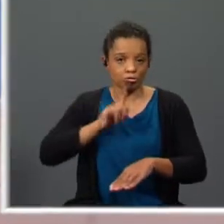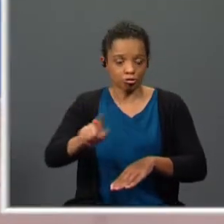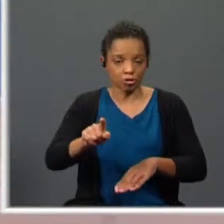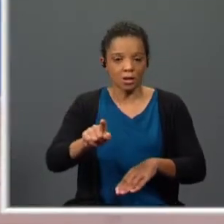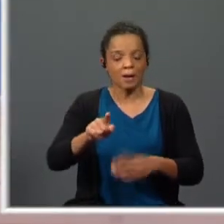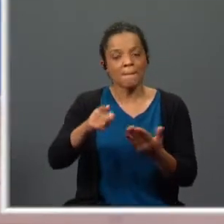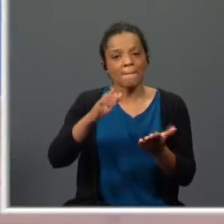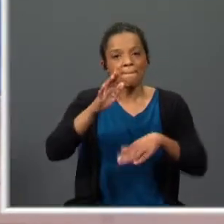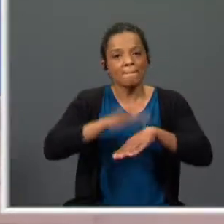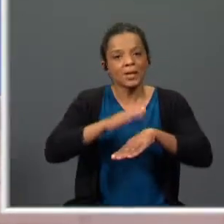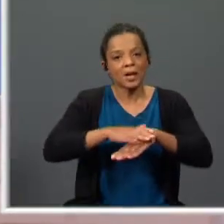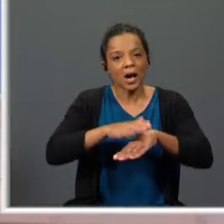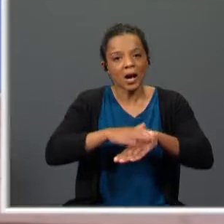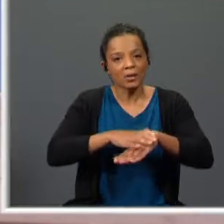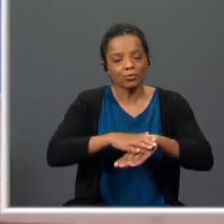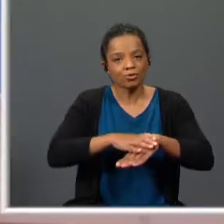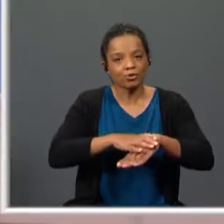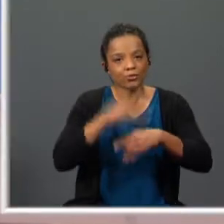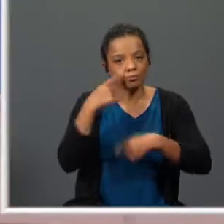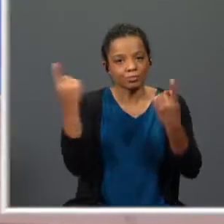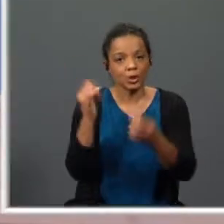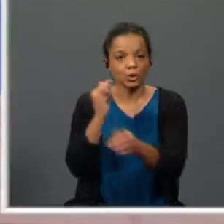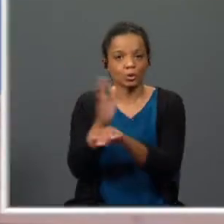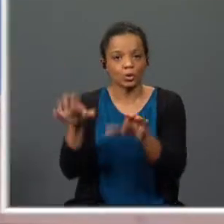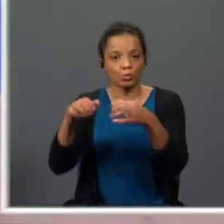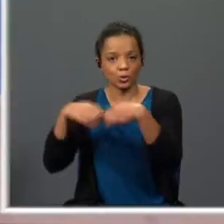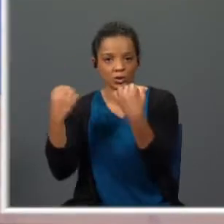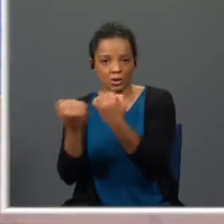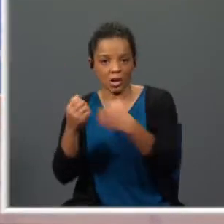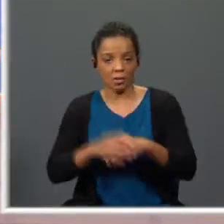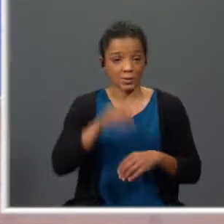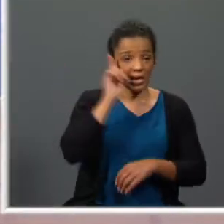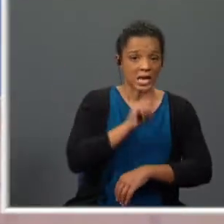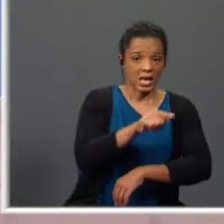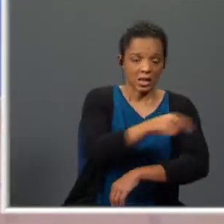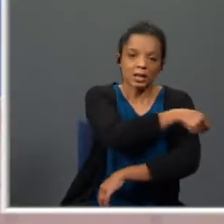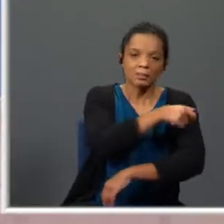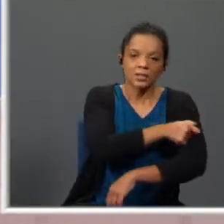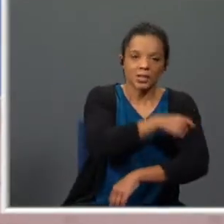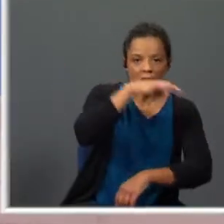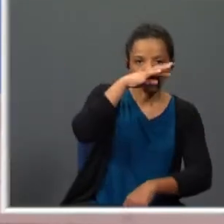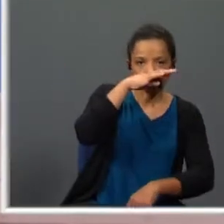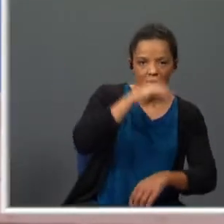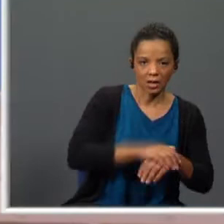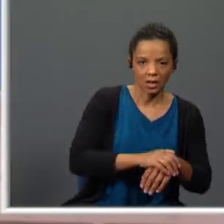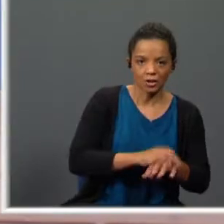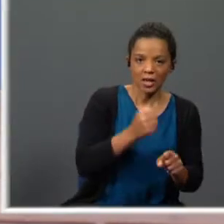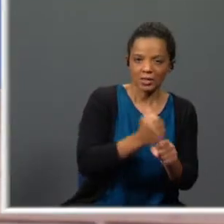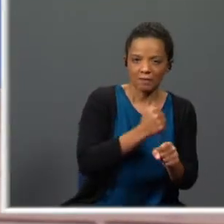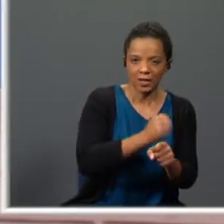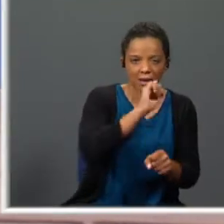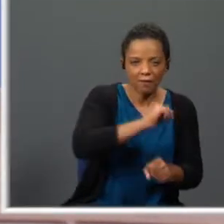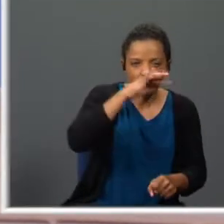expostos os pecados de um outro grupo social ela representa as alcoviteiras mas representando essa atividade